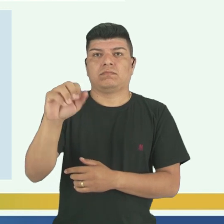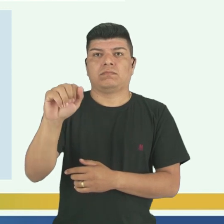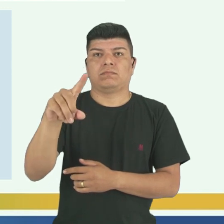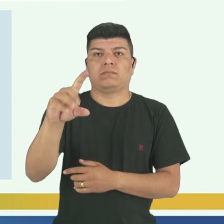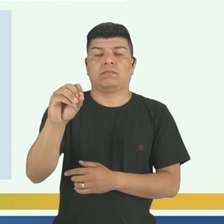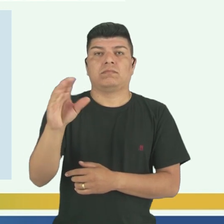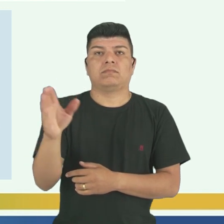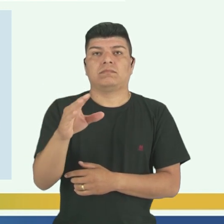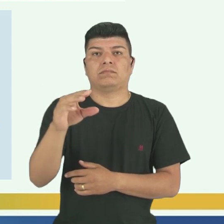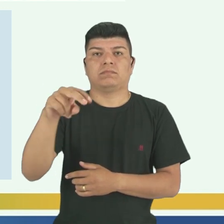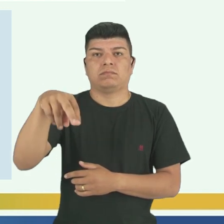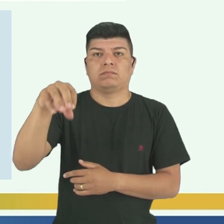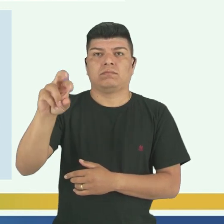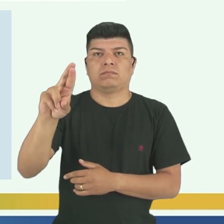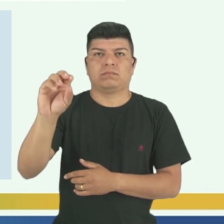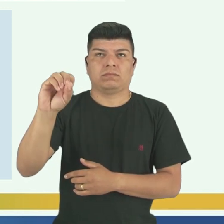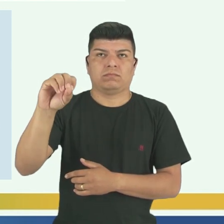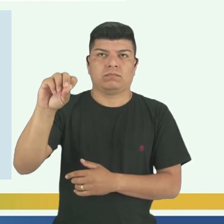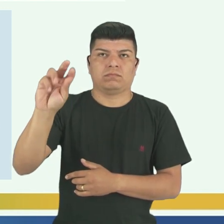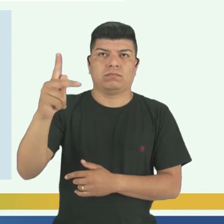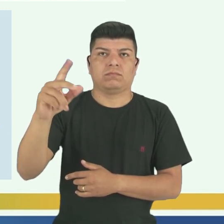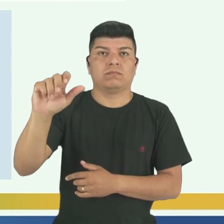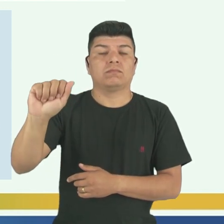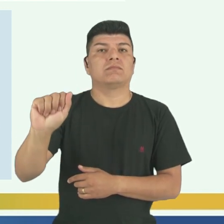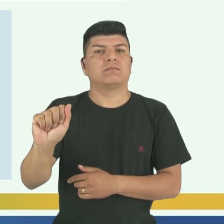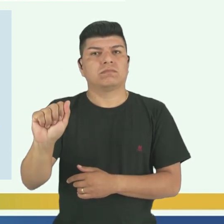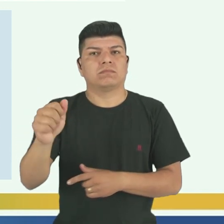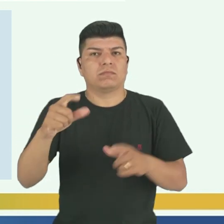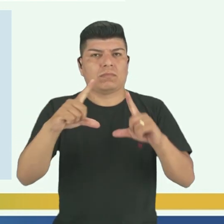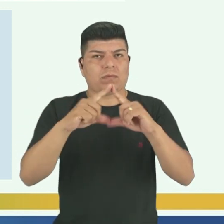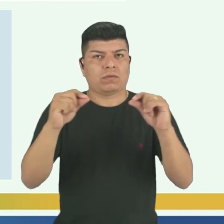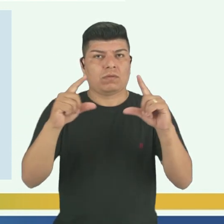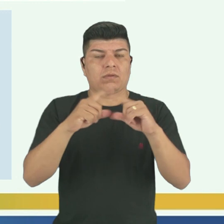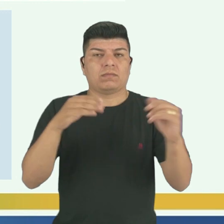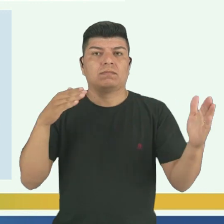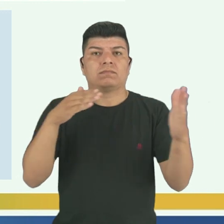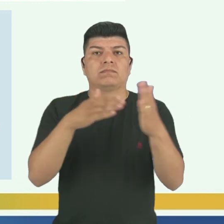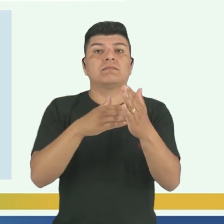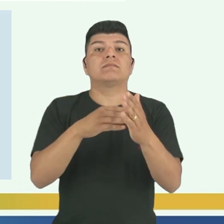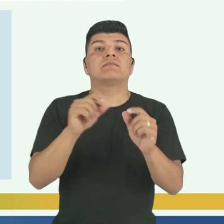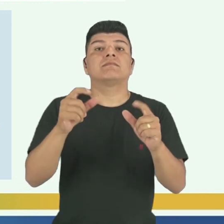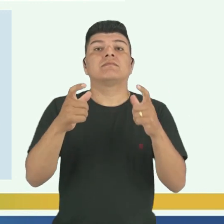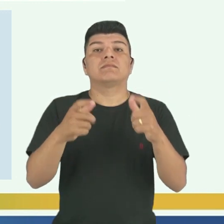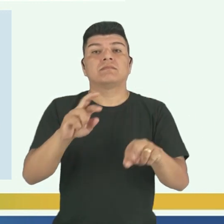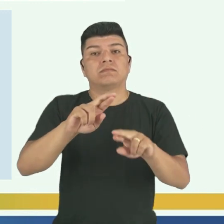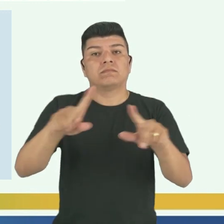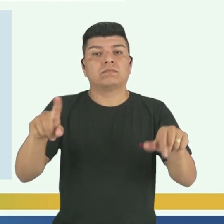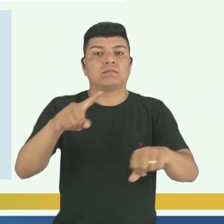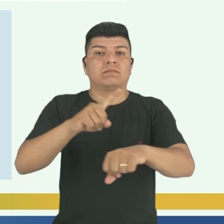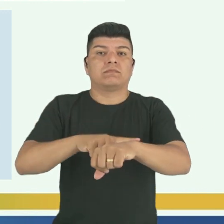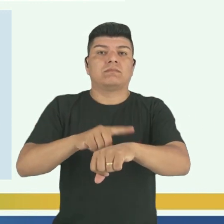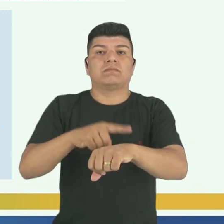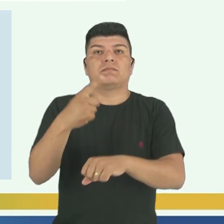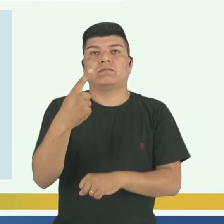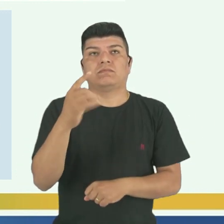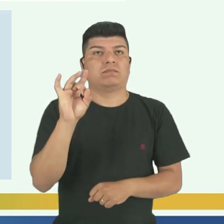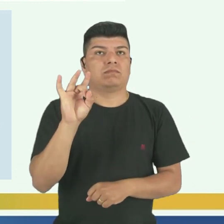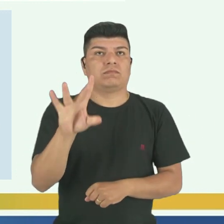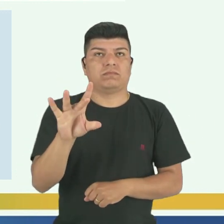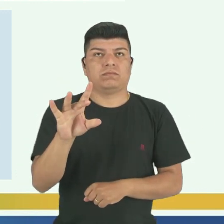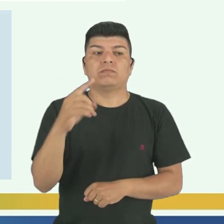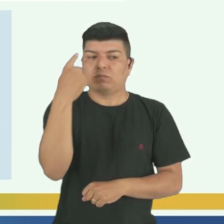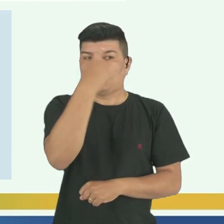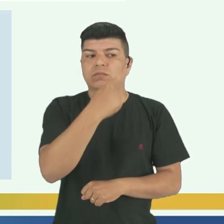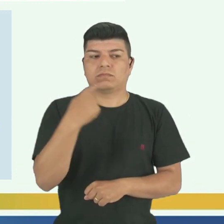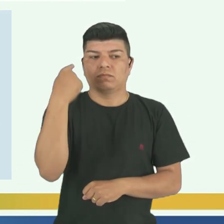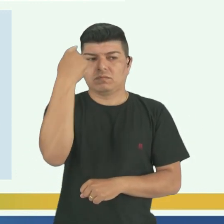Vai ser que horas? Agora, de Brasília para Fernando de Noronha, é apenas uma hora de diferença, como vocês estão vendo aí,